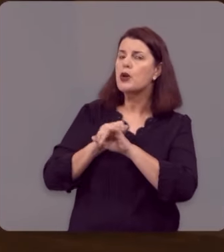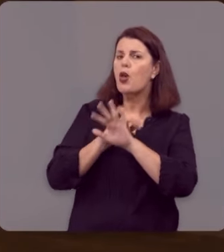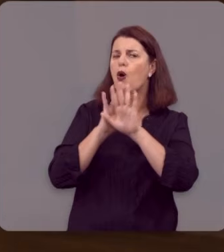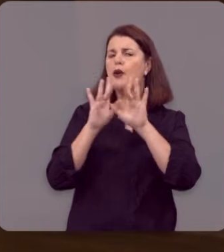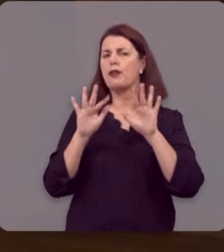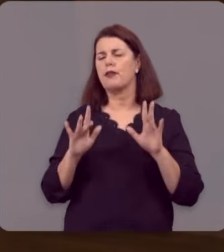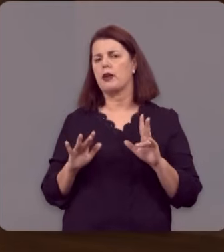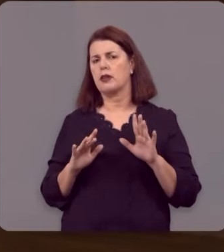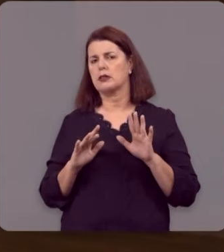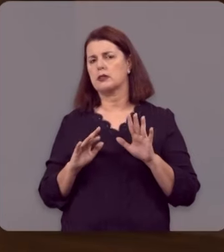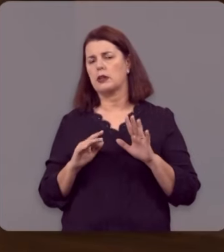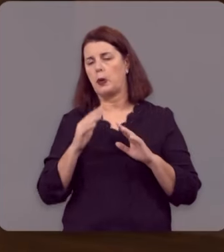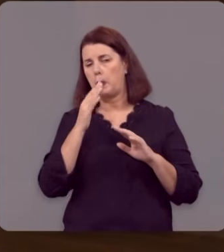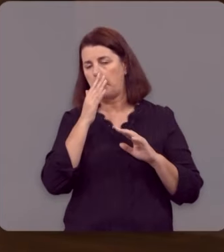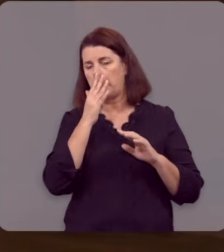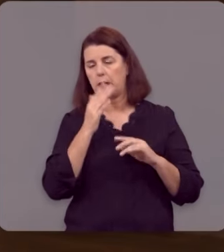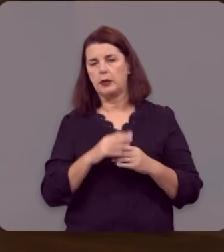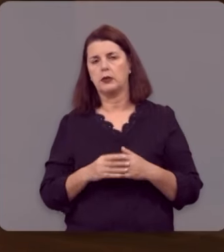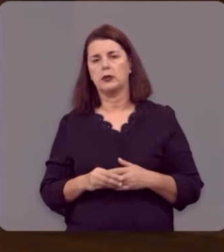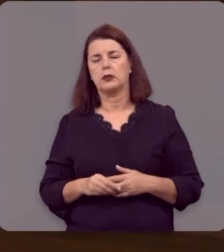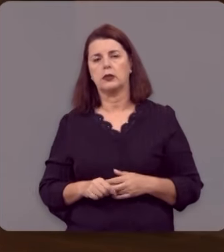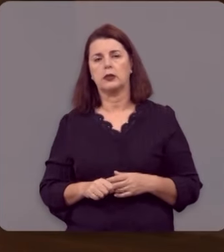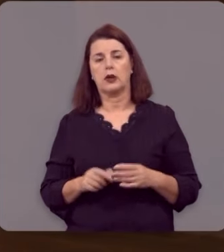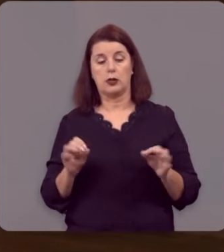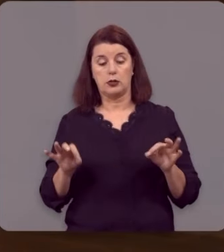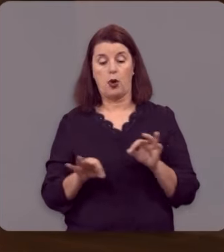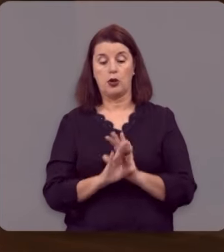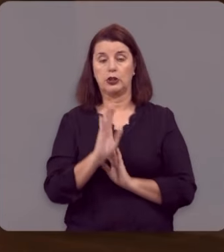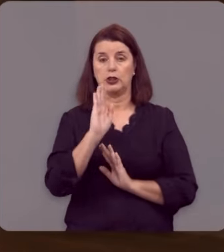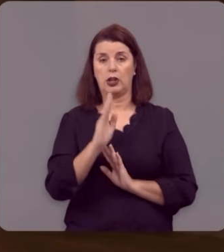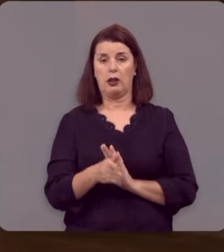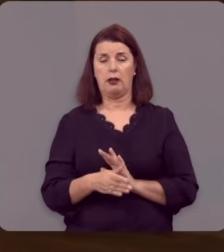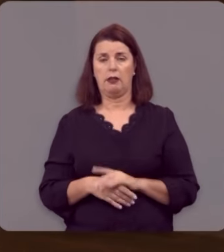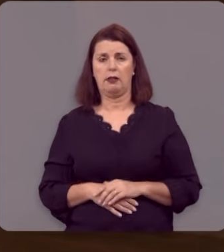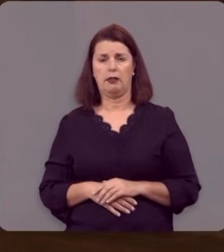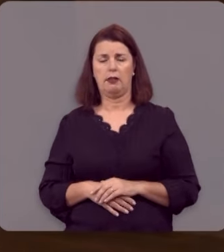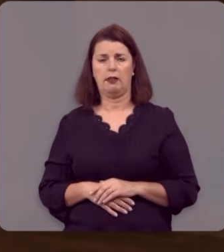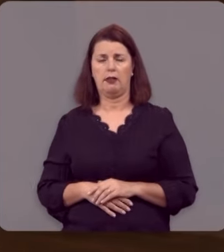e como verbo no pretérito perfeito, como um fato consumado?